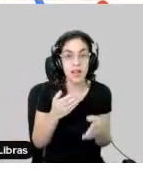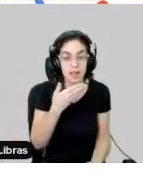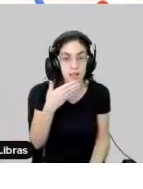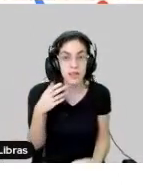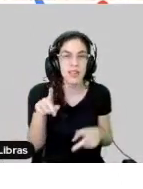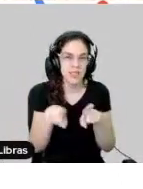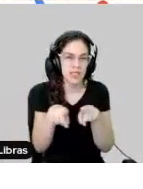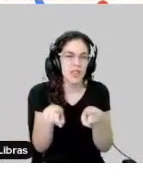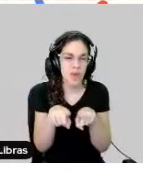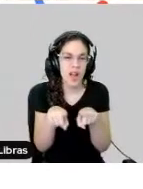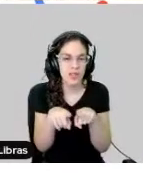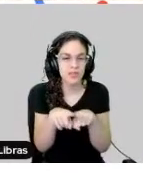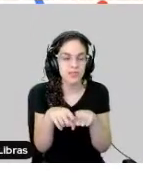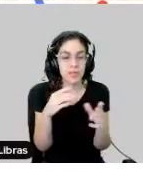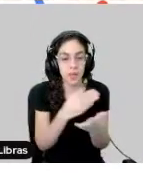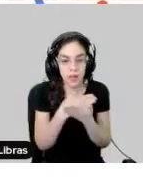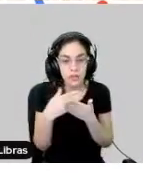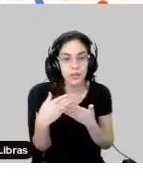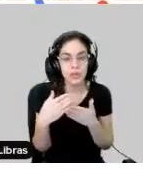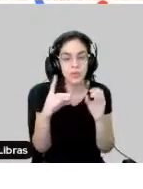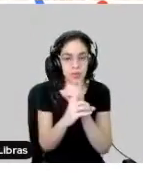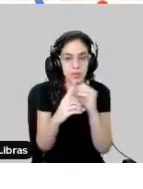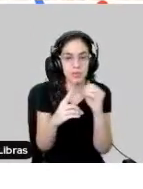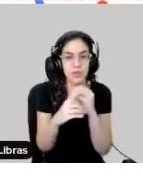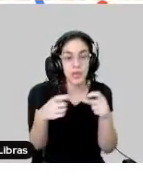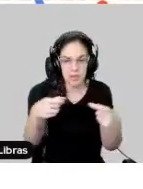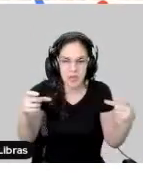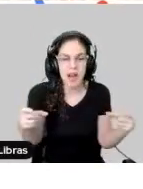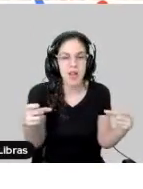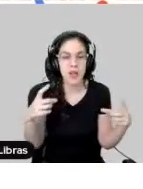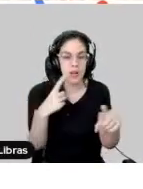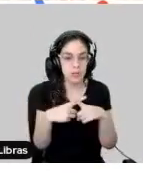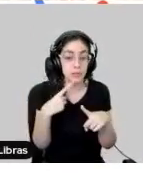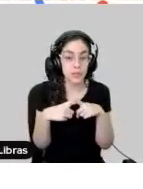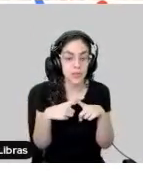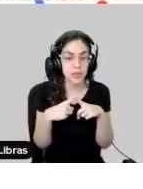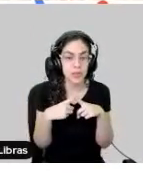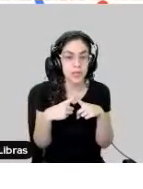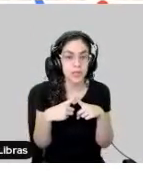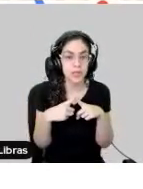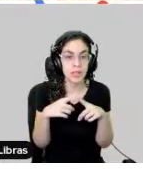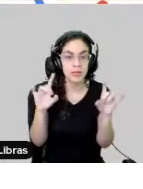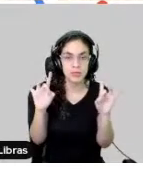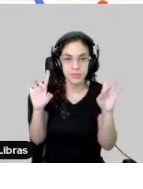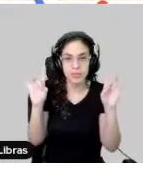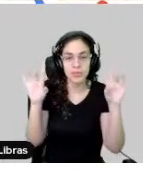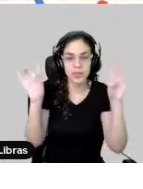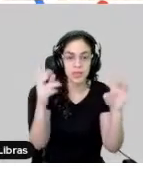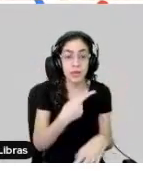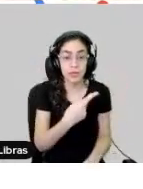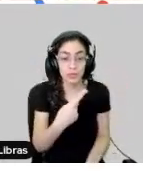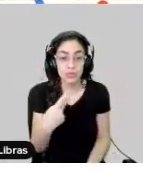nisso, iniciou um projeto gigantesco, porque a gente tem um sistema próprio nosso desenvolvido internamente